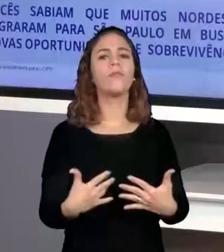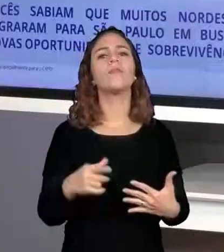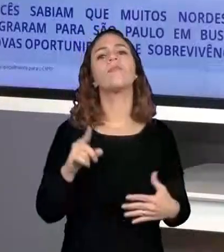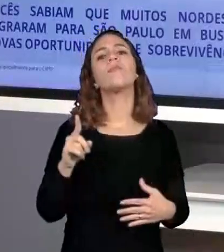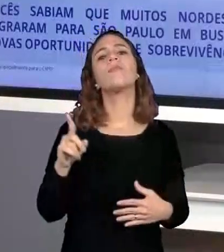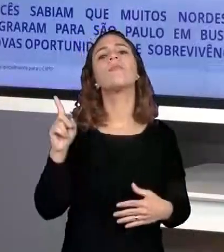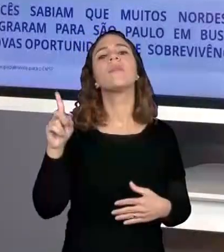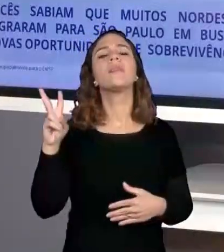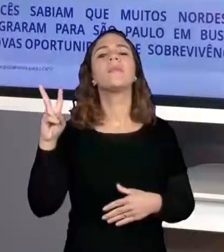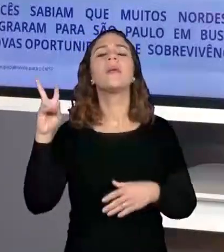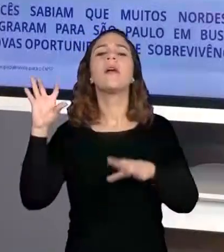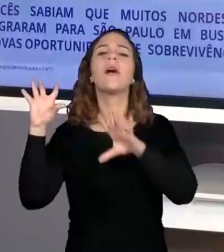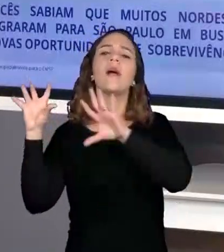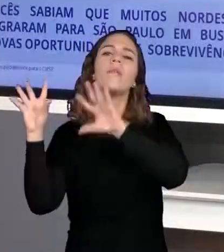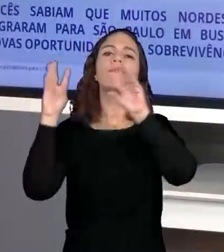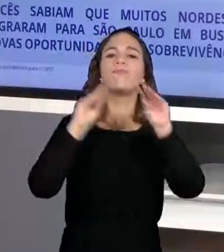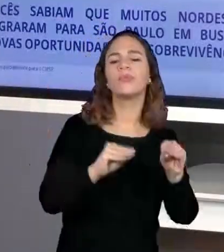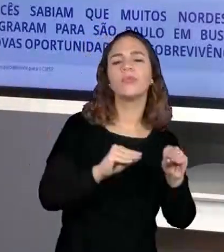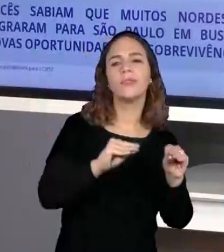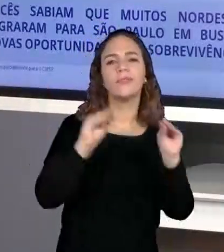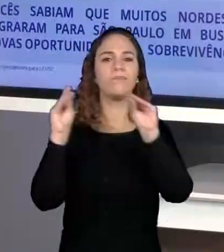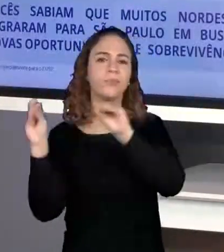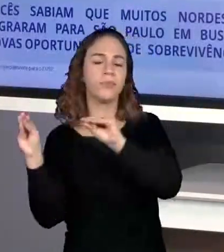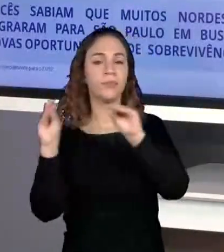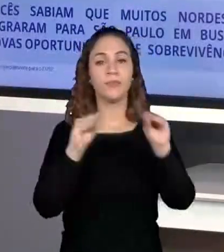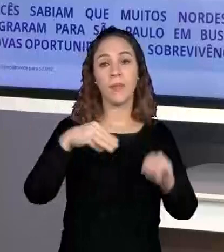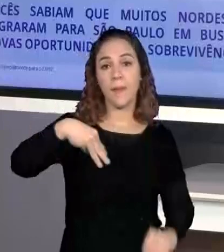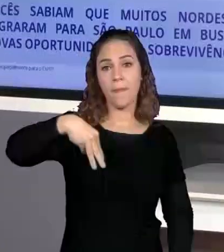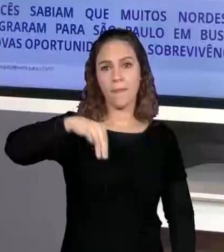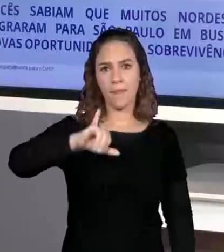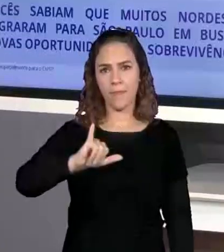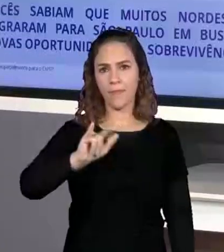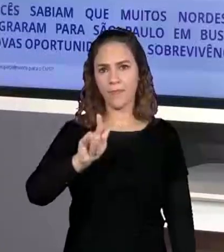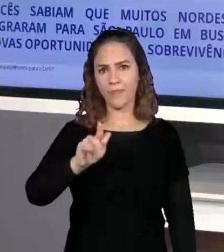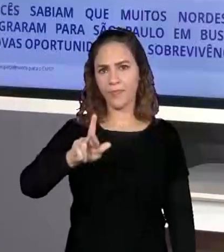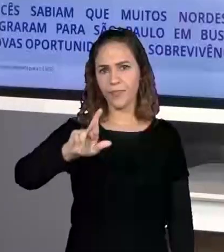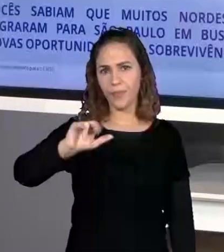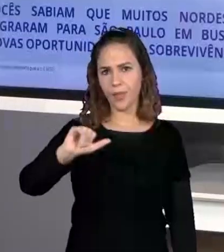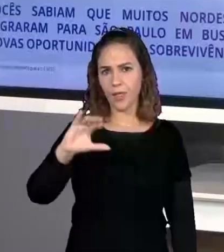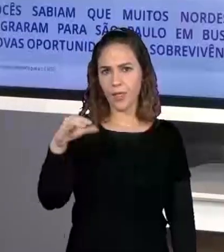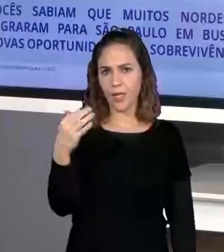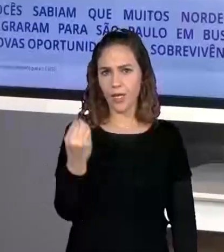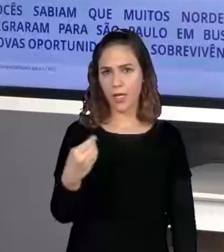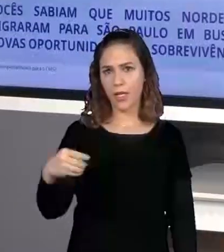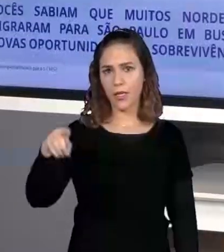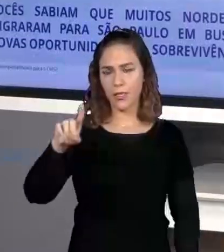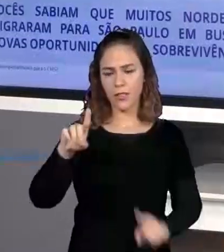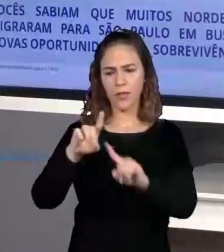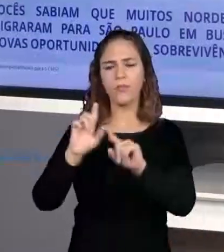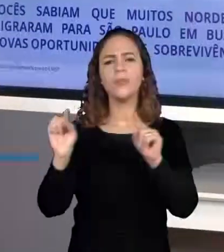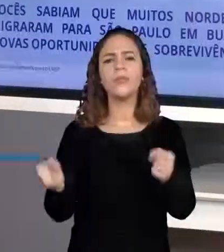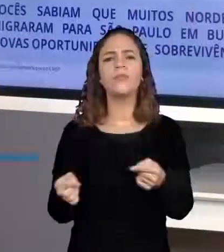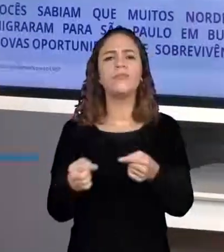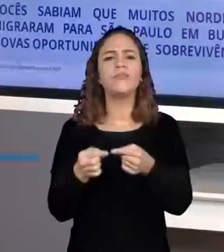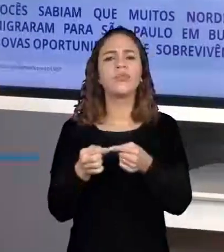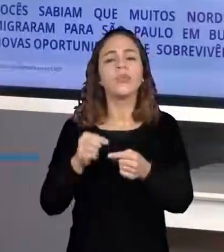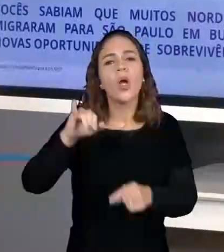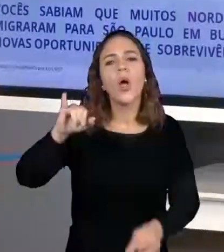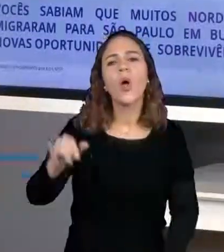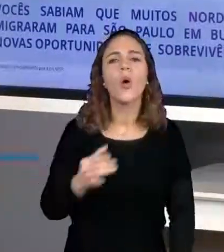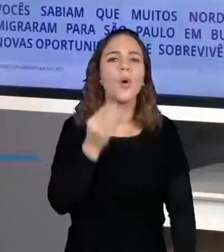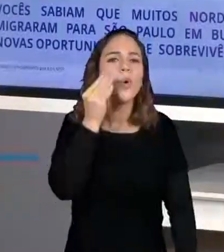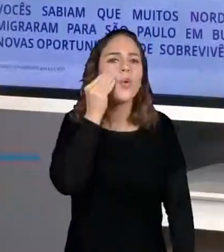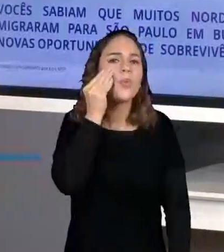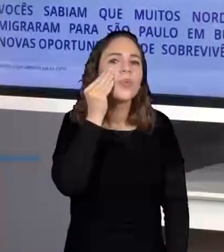sempre a migração está aí associada ao objetivo de oportunidades. De alguma forma,